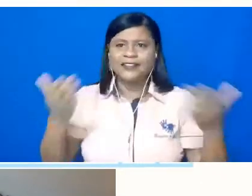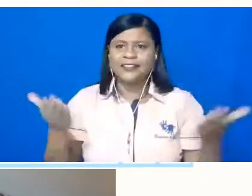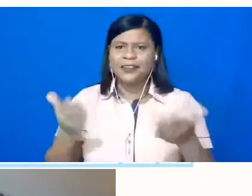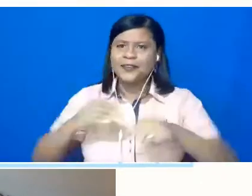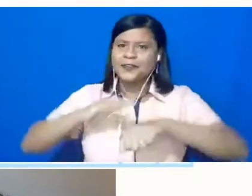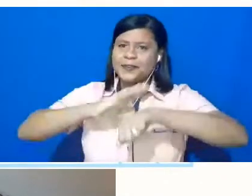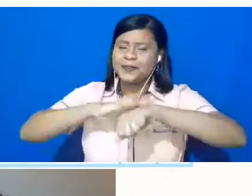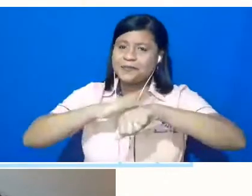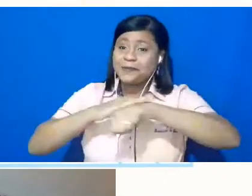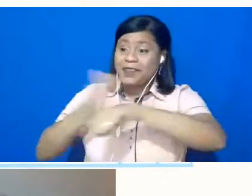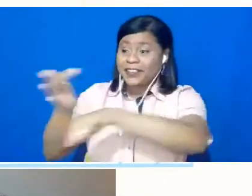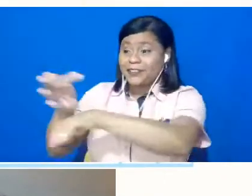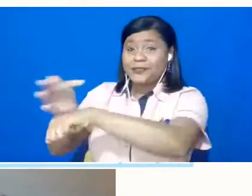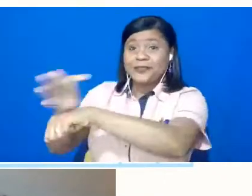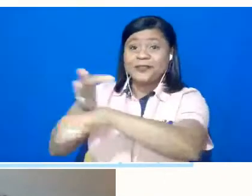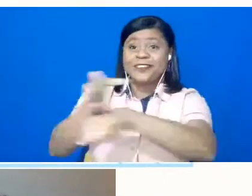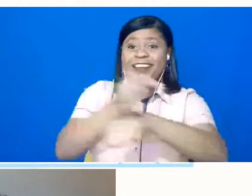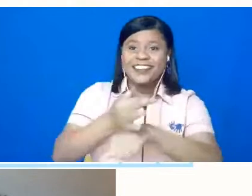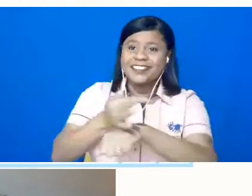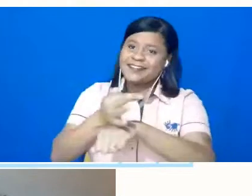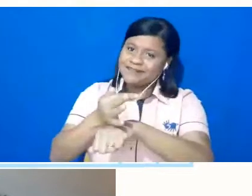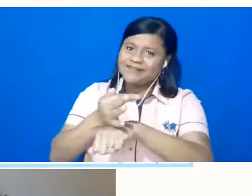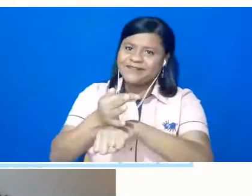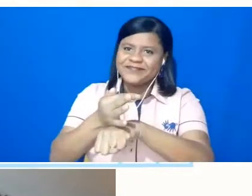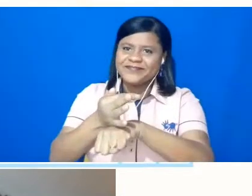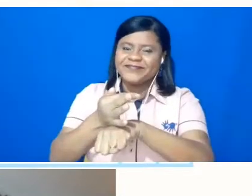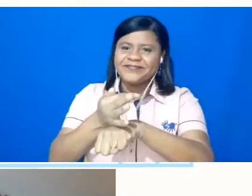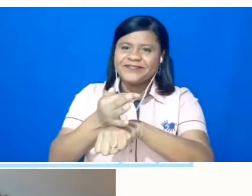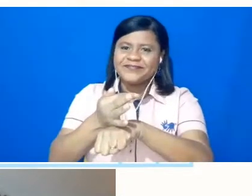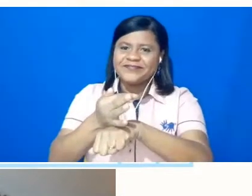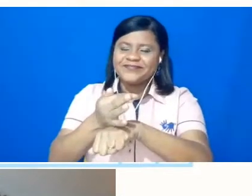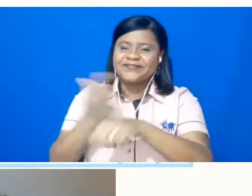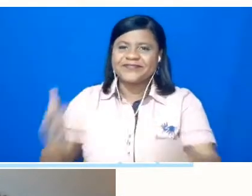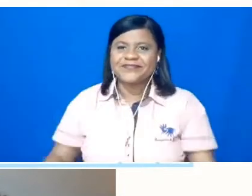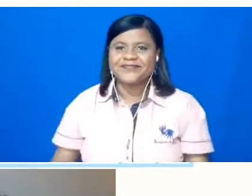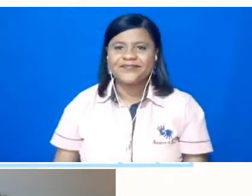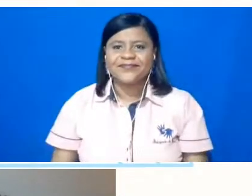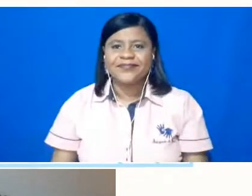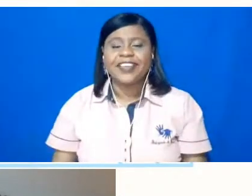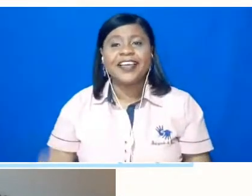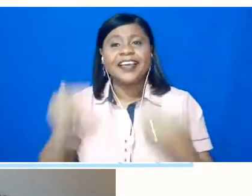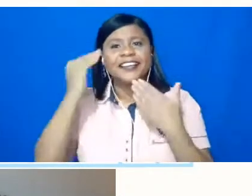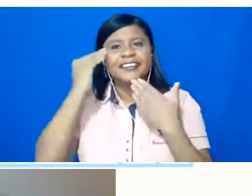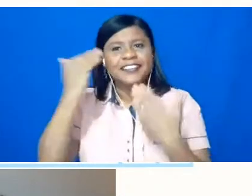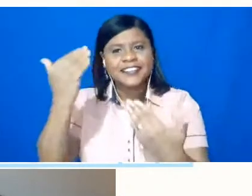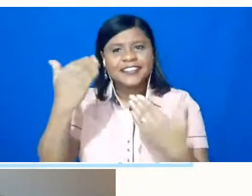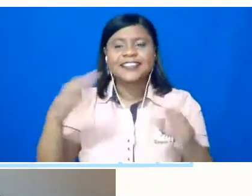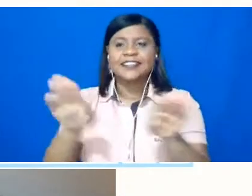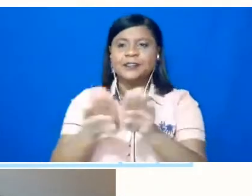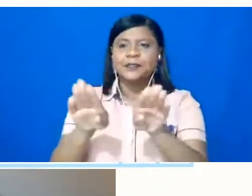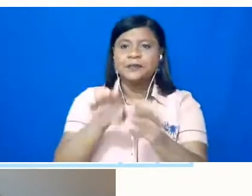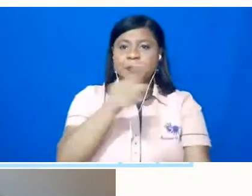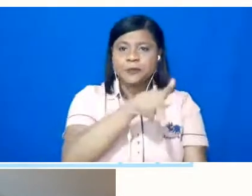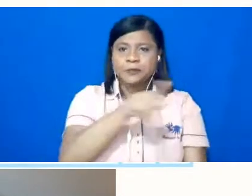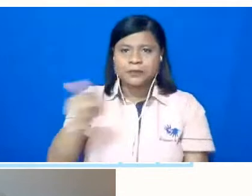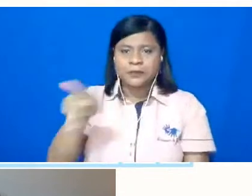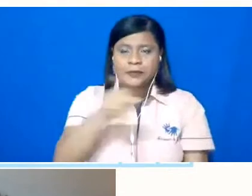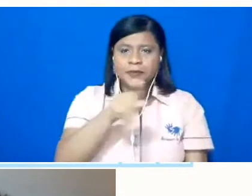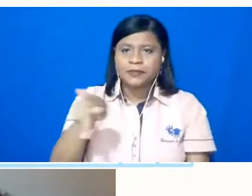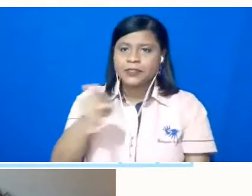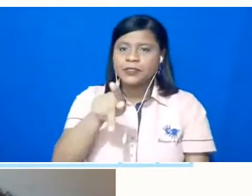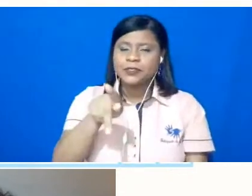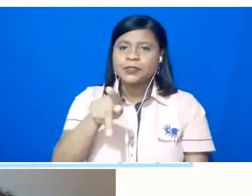férias, né, que vocês estão. Agradecer também os professores do programa que estão nos